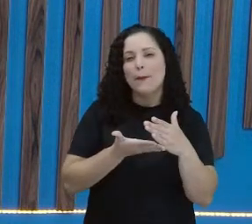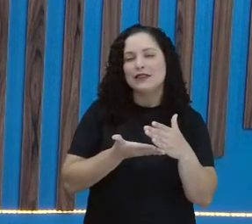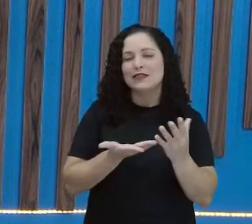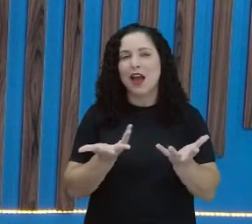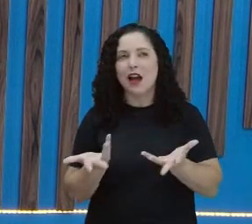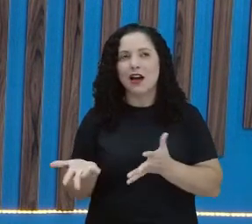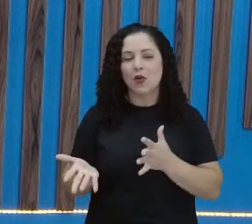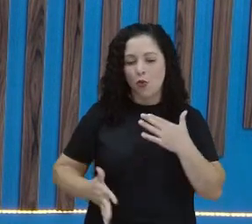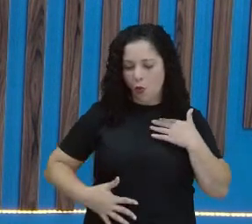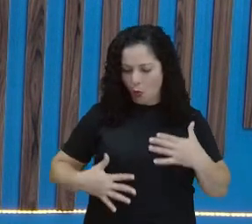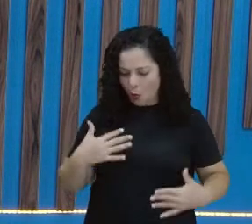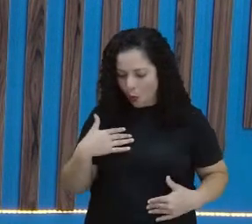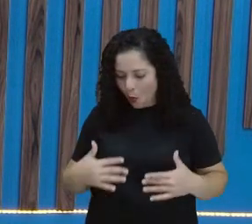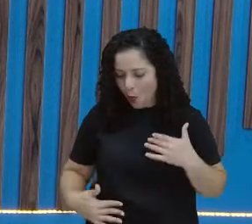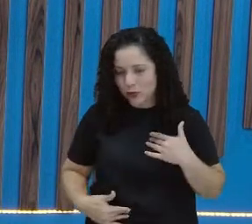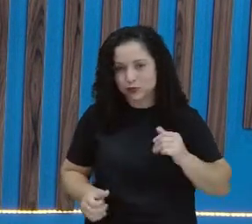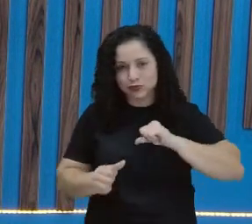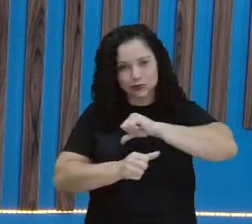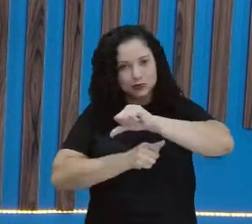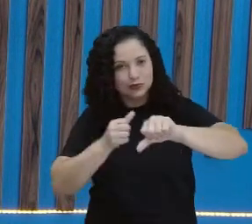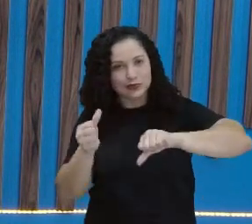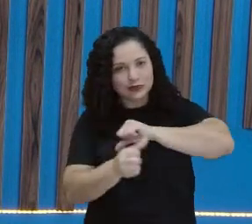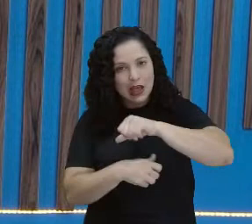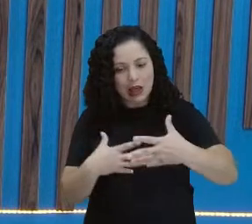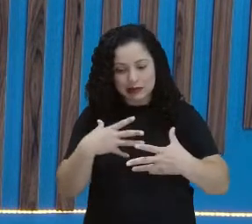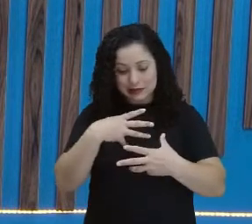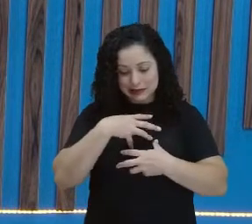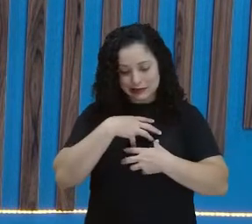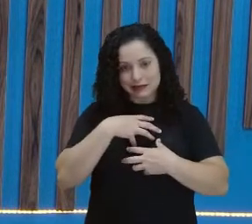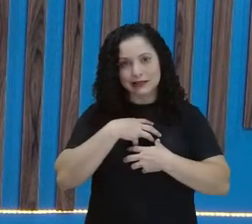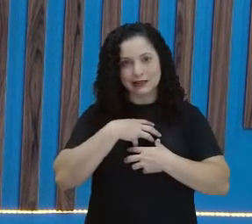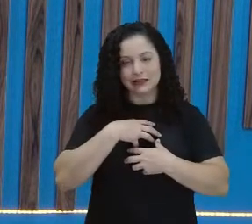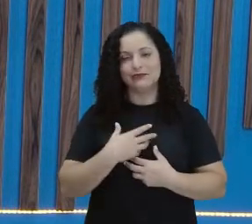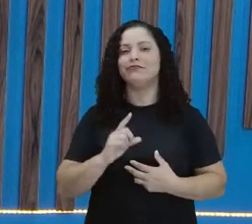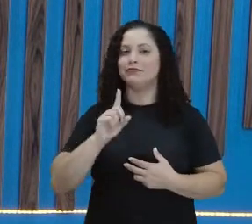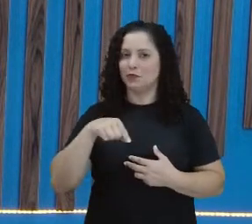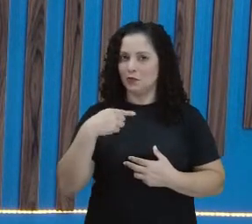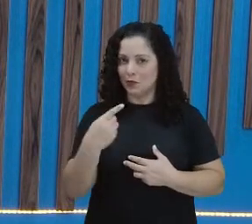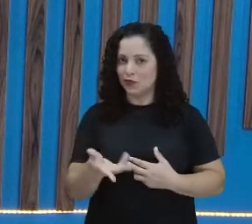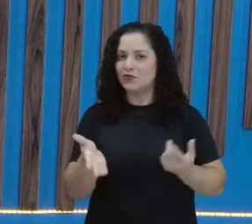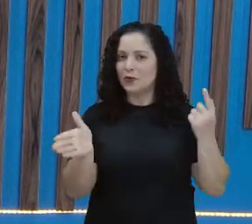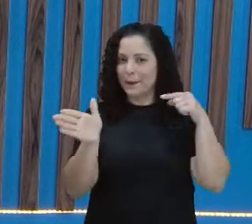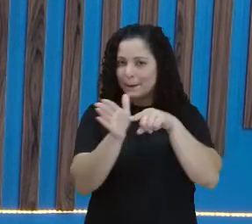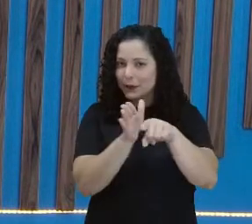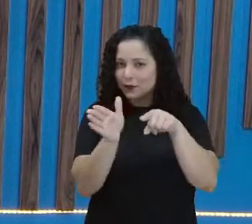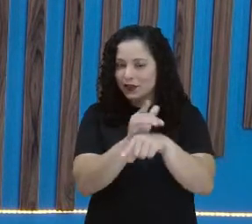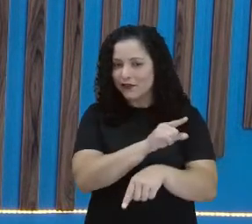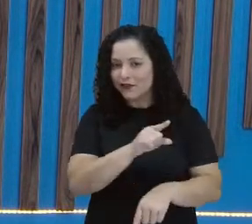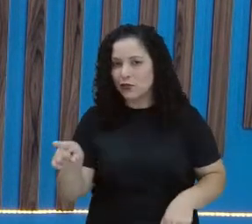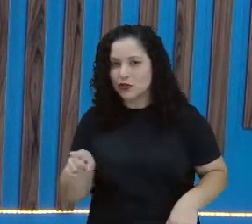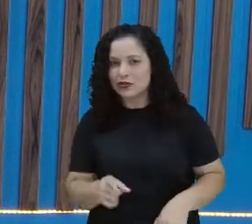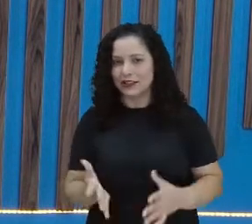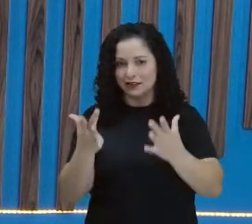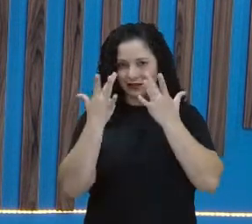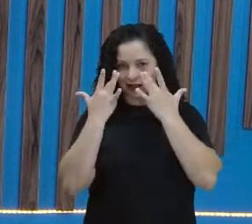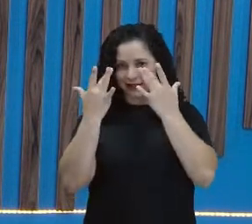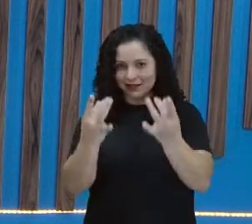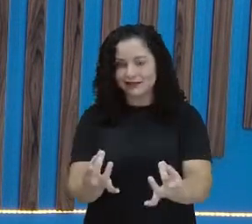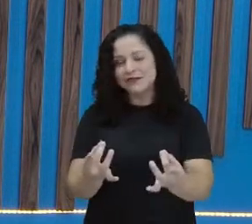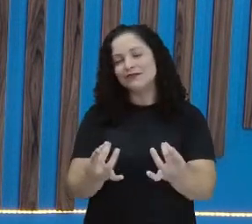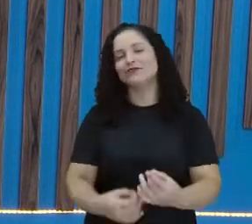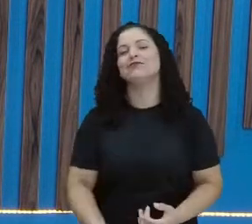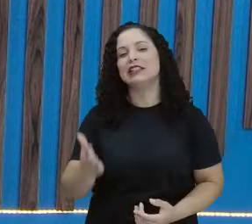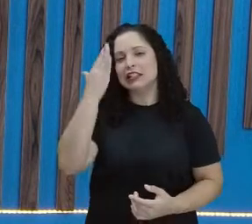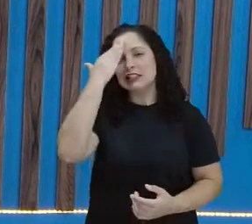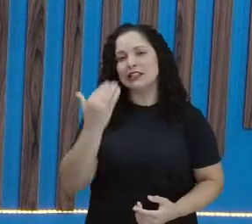aí, vai pensando que já já eu vou fazer a pergunta. Quero saber se você está aí ligadinho, sabendo